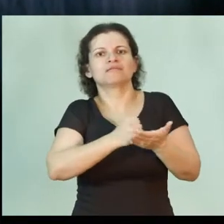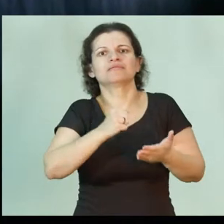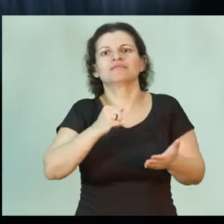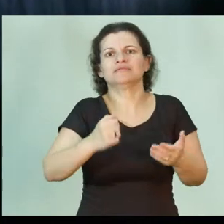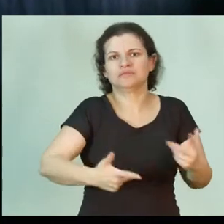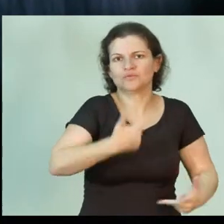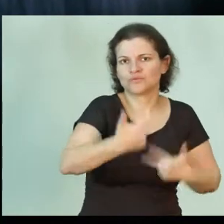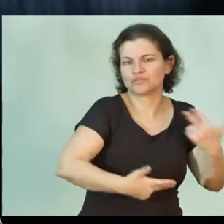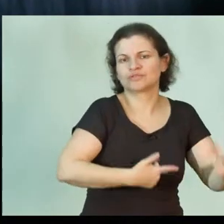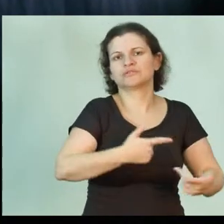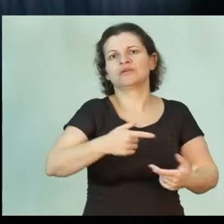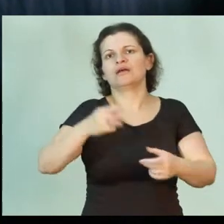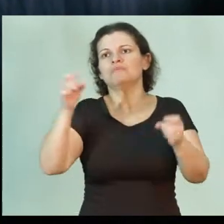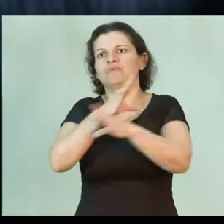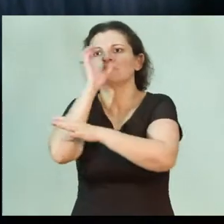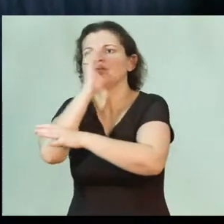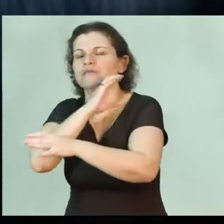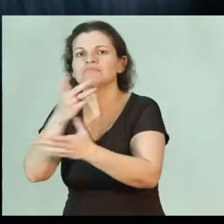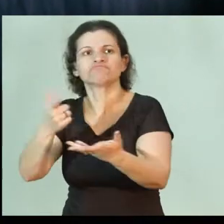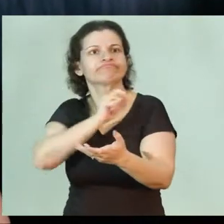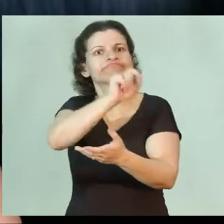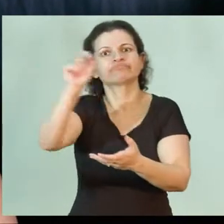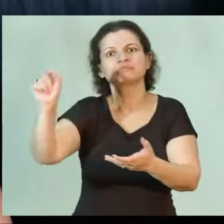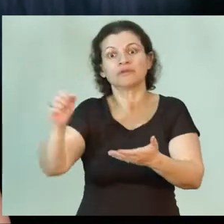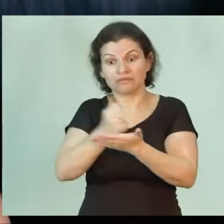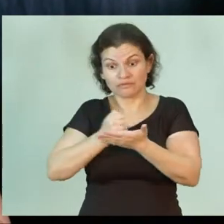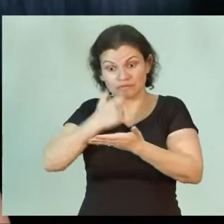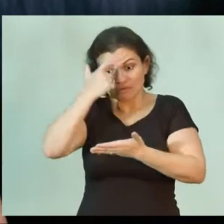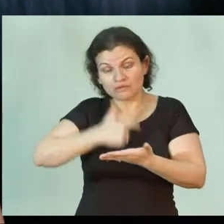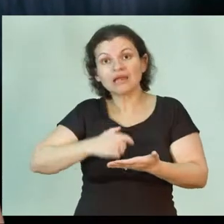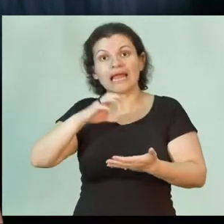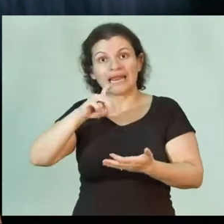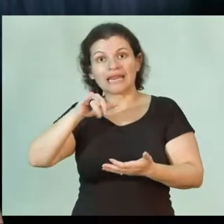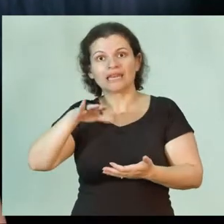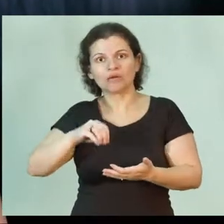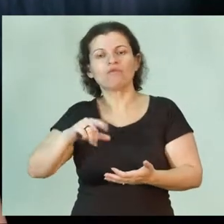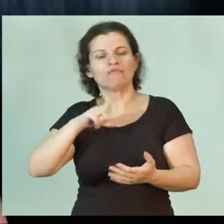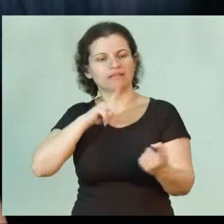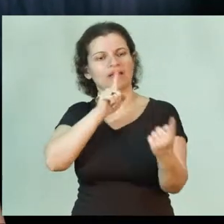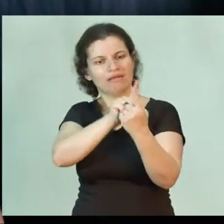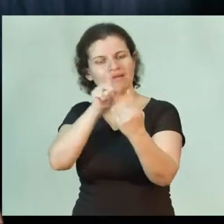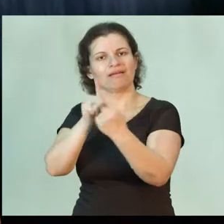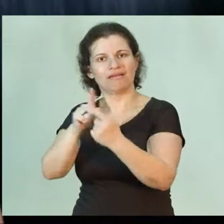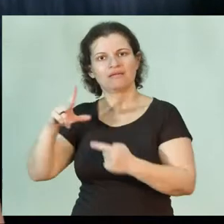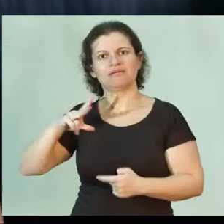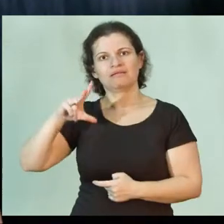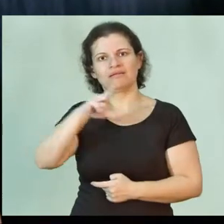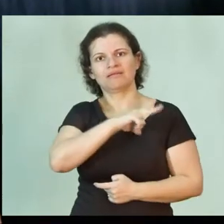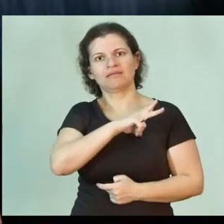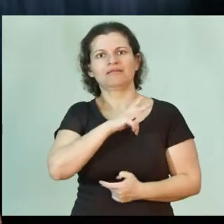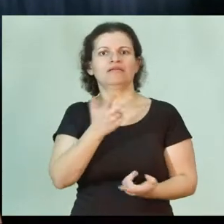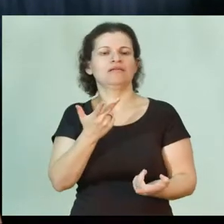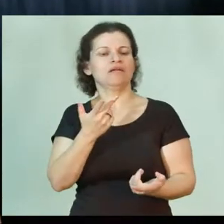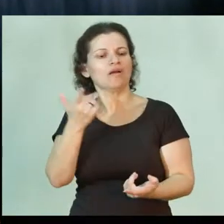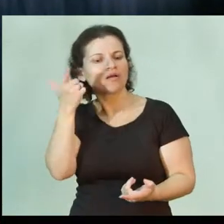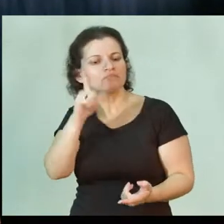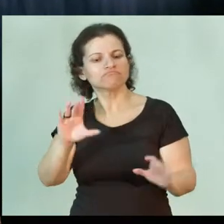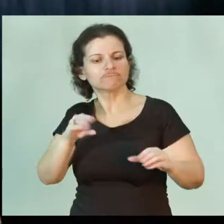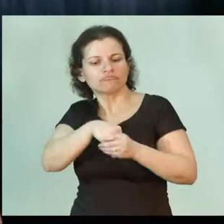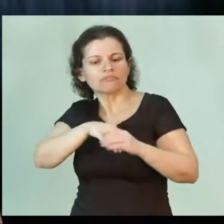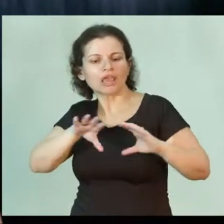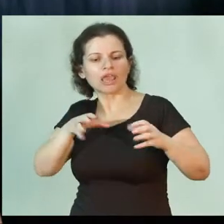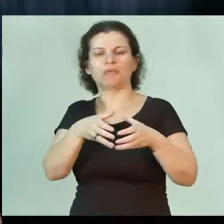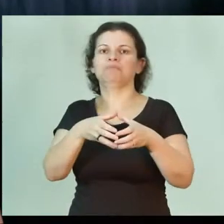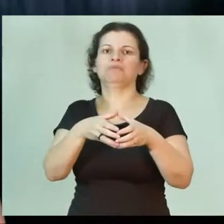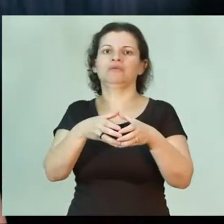do centro cirúrgico, nas farmácias de pronto-socorro e o farmacêutico clínico que vai, então, atender o paciente a beira-leito e fazer